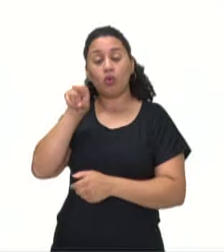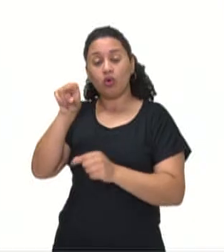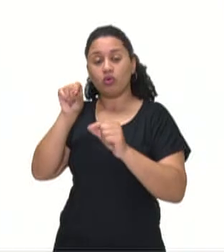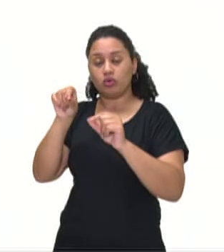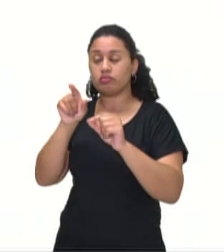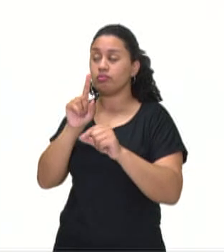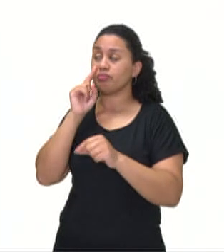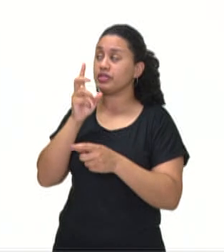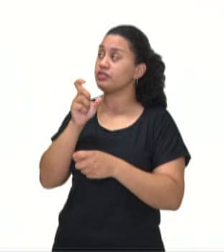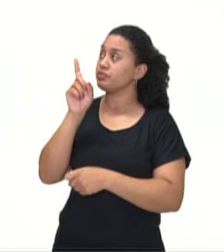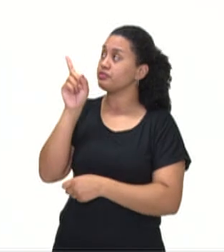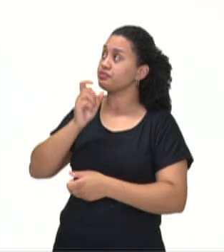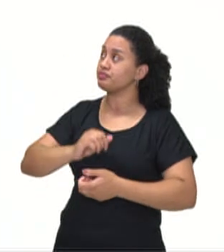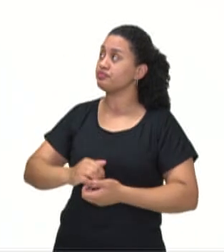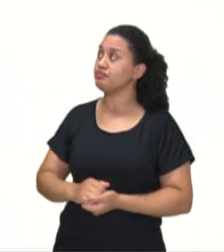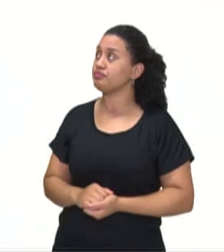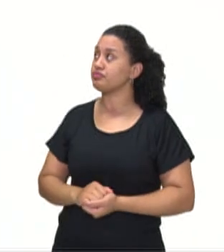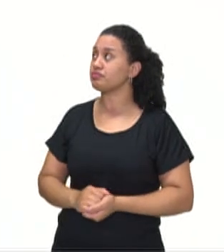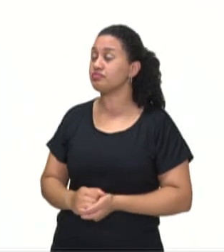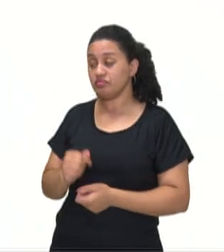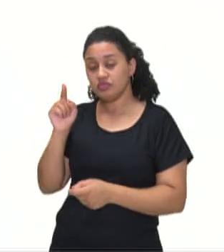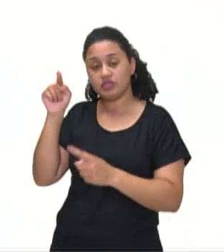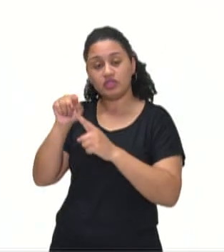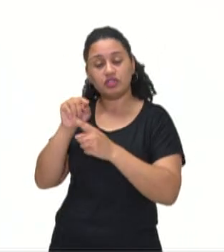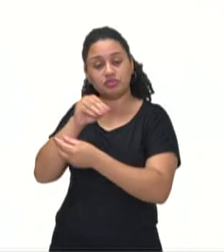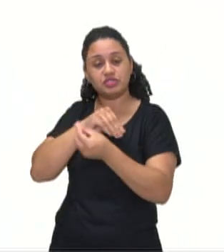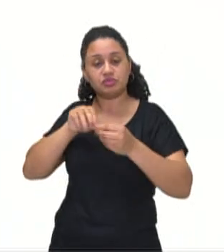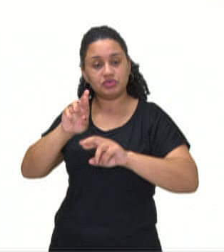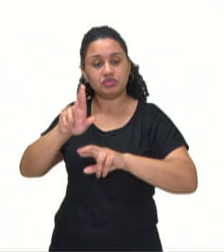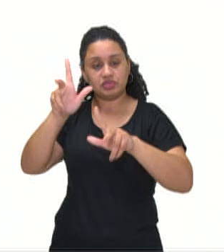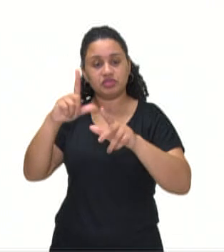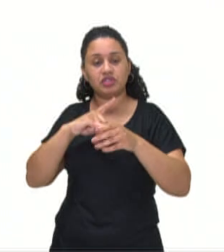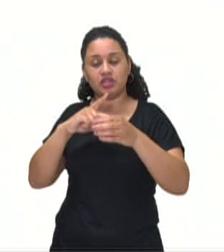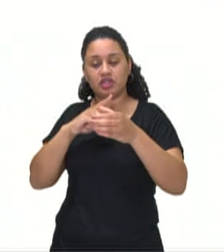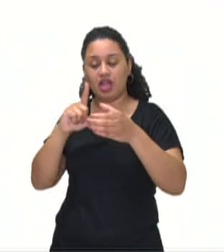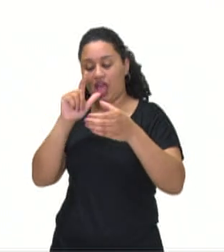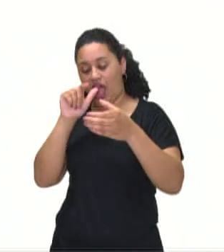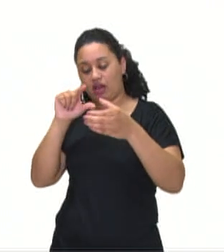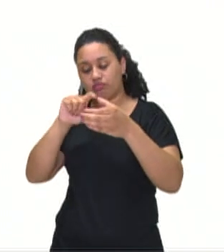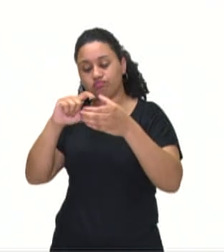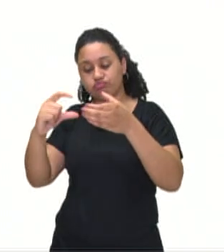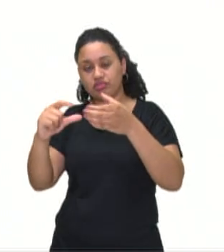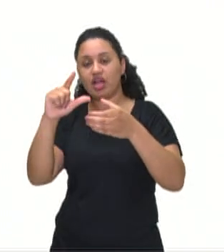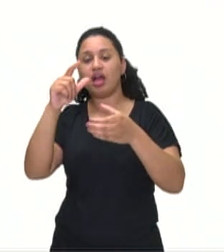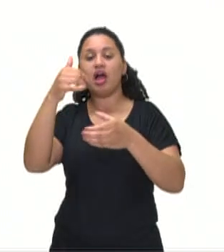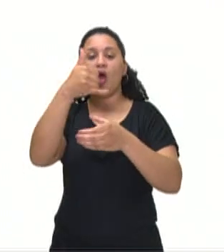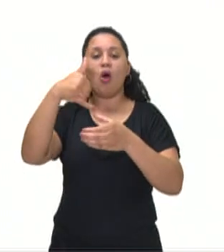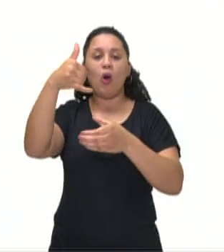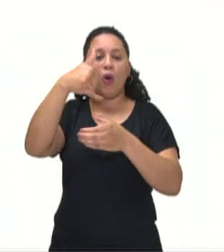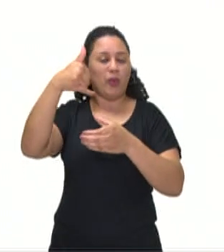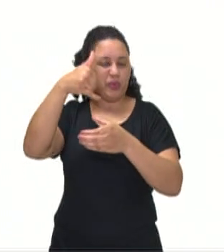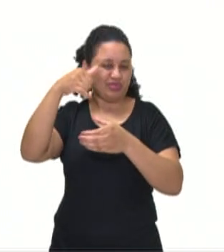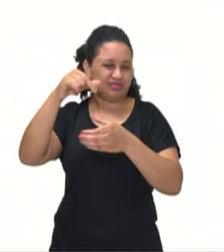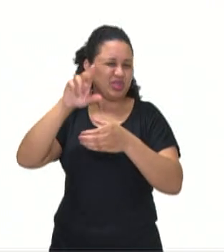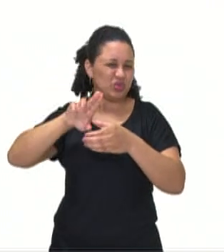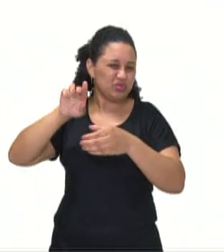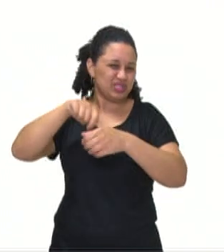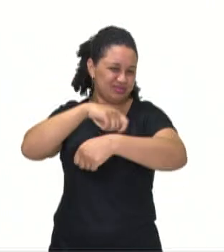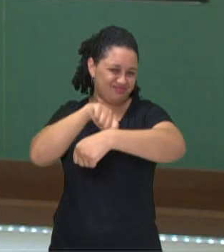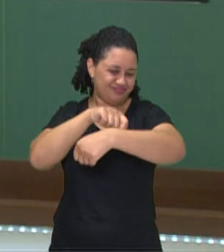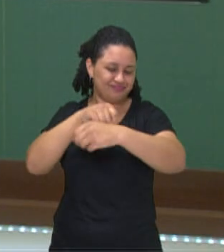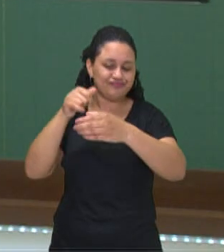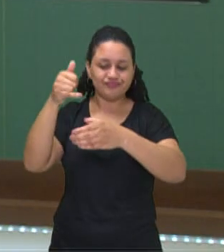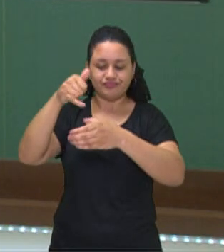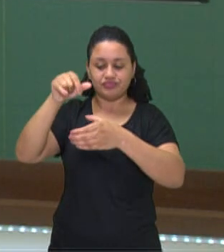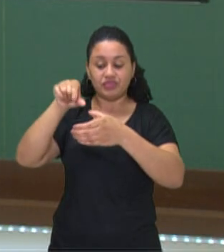da direita, heterogênea. Nós misturamos óleo de cozinha com água. A diferença de densidade, a